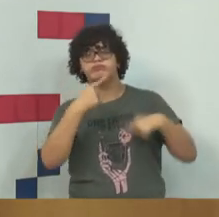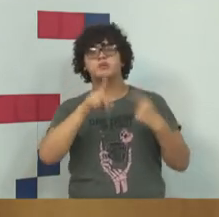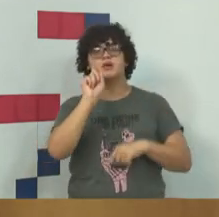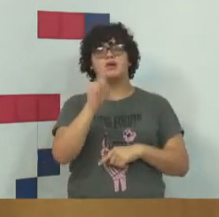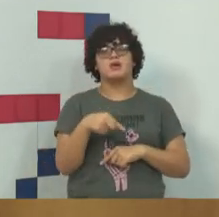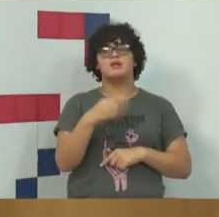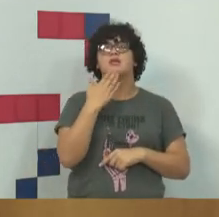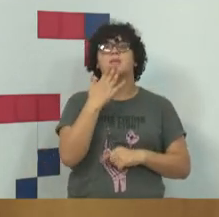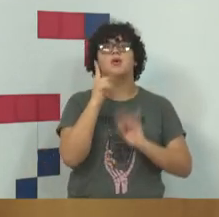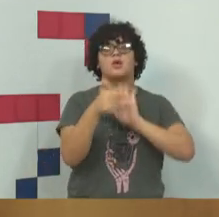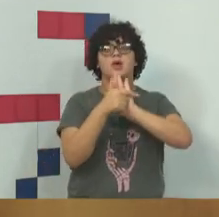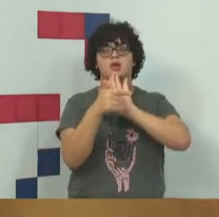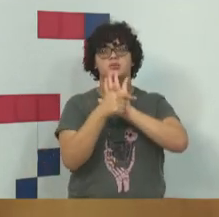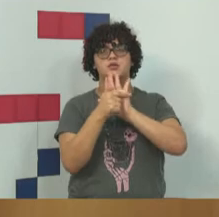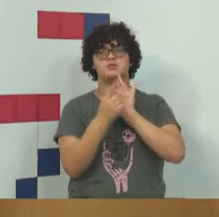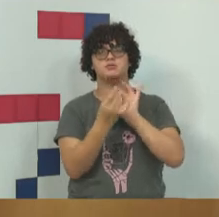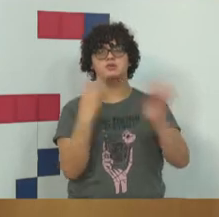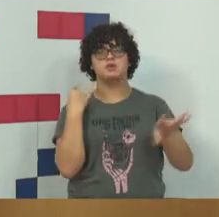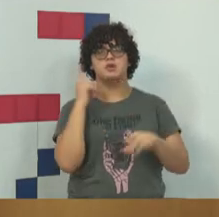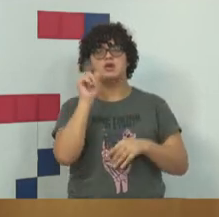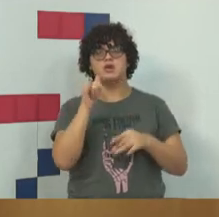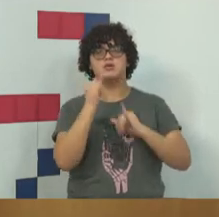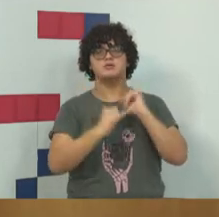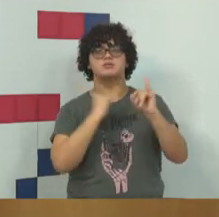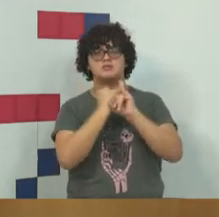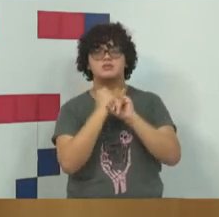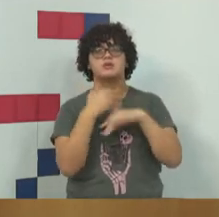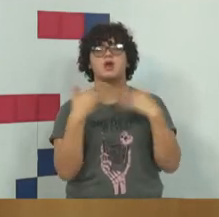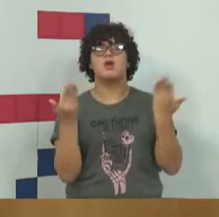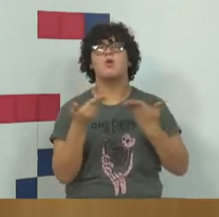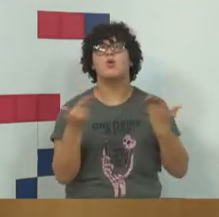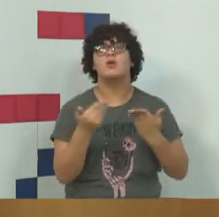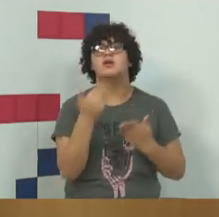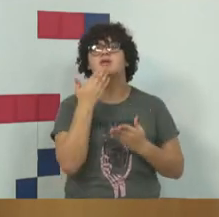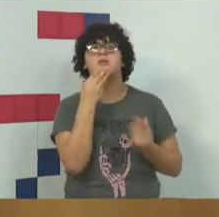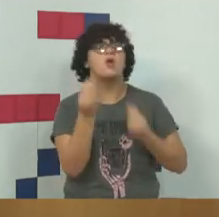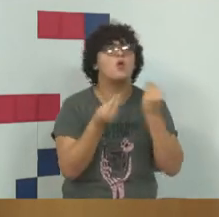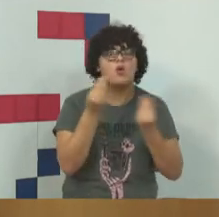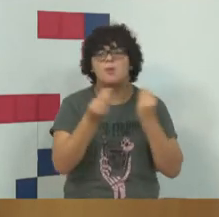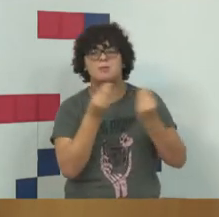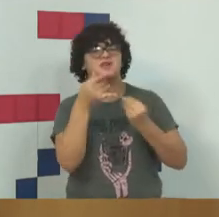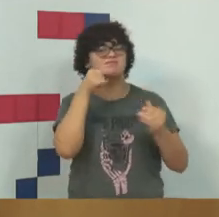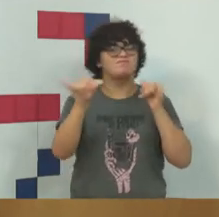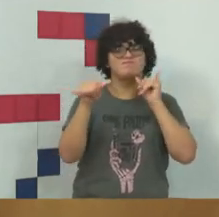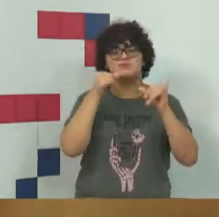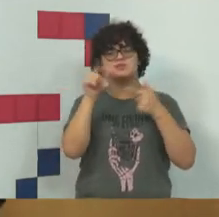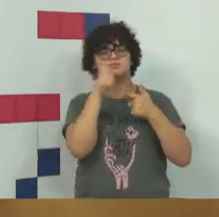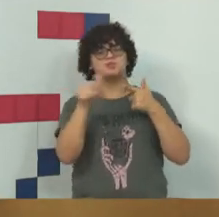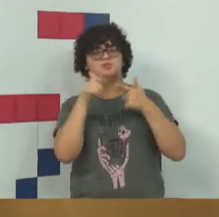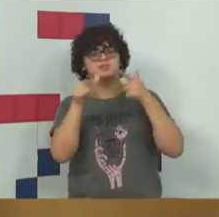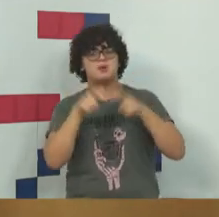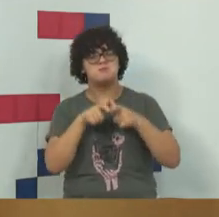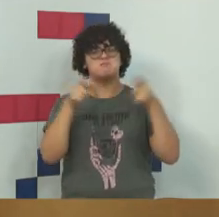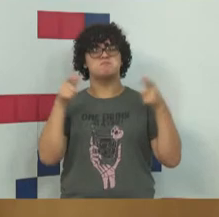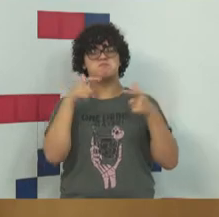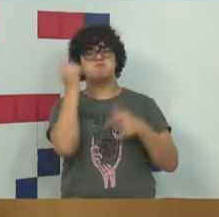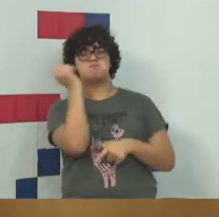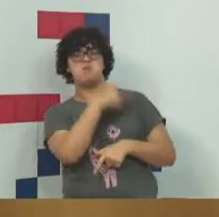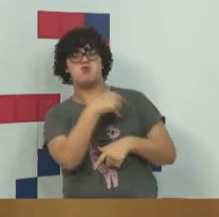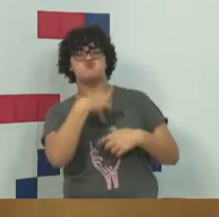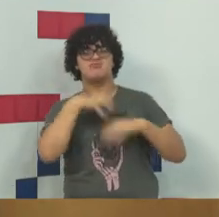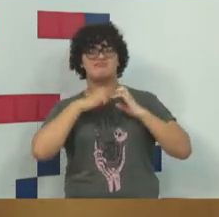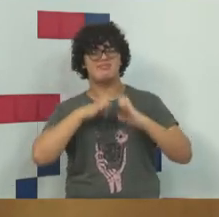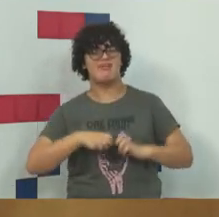digitais, os crimes virtuais? E como combater essa má educação, essa má